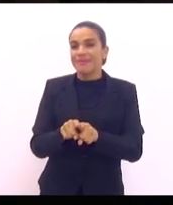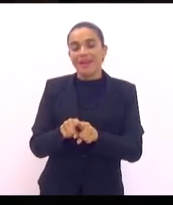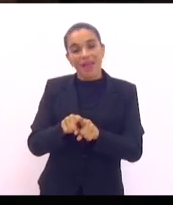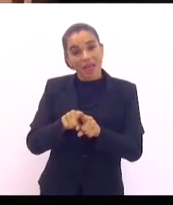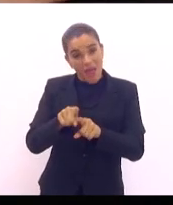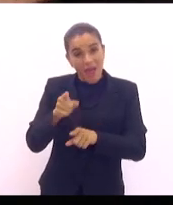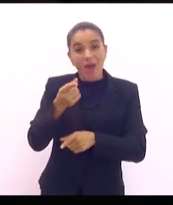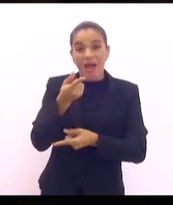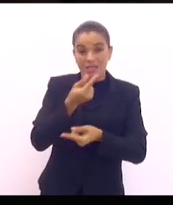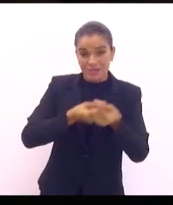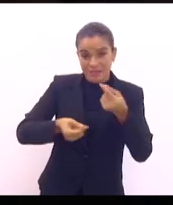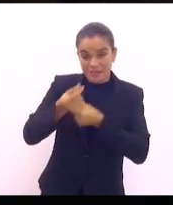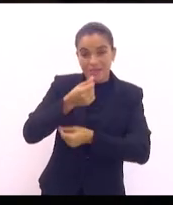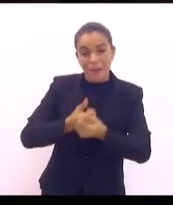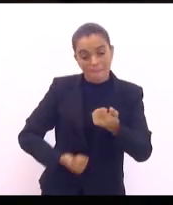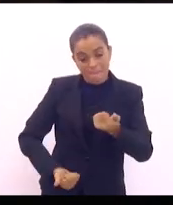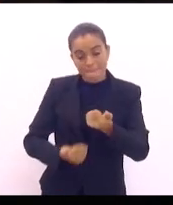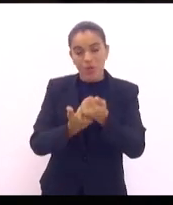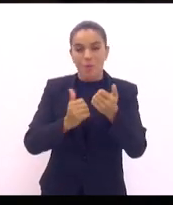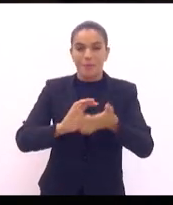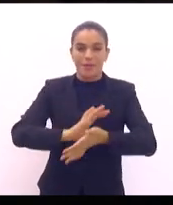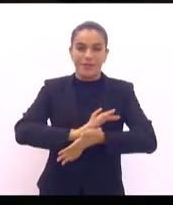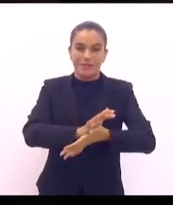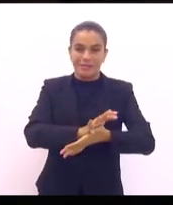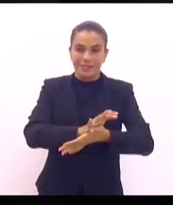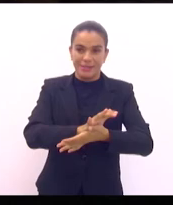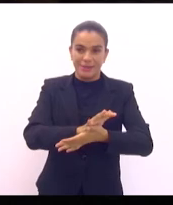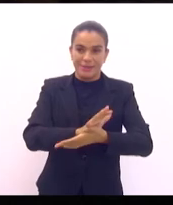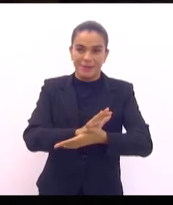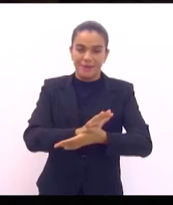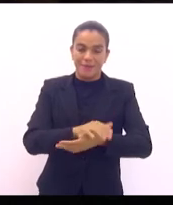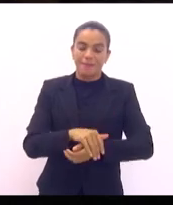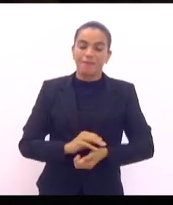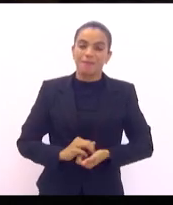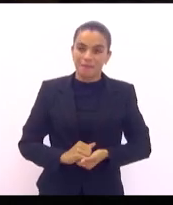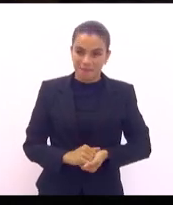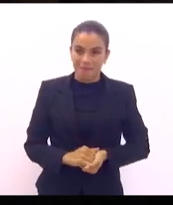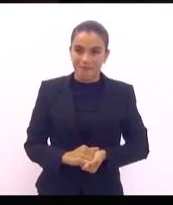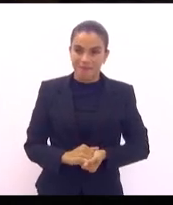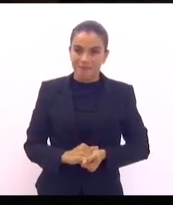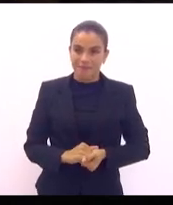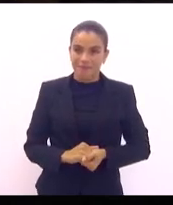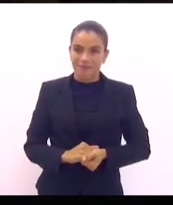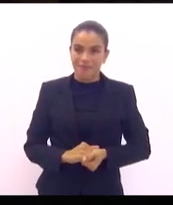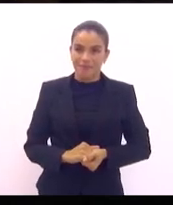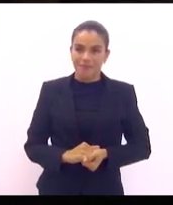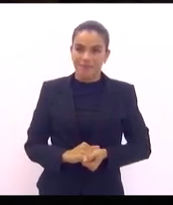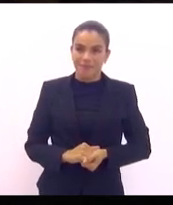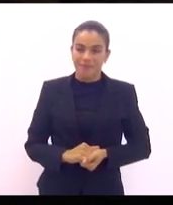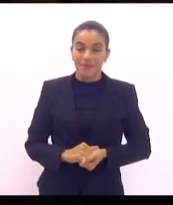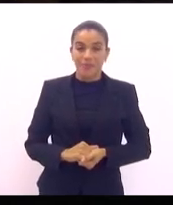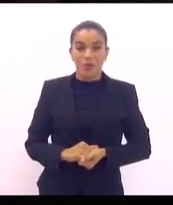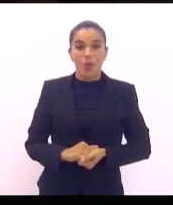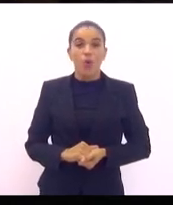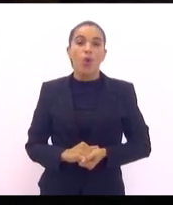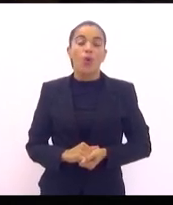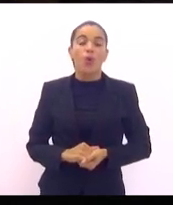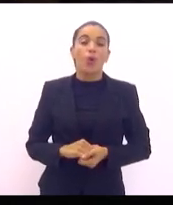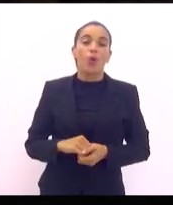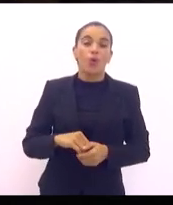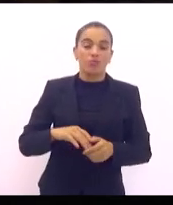Aqueles que aderem vão muito mais pelo preconceito. o nazismo